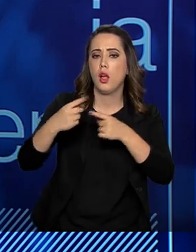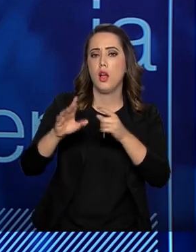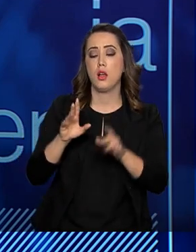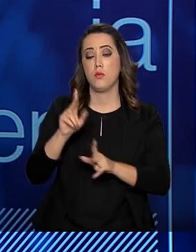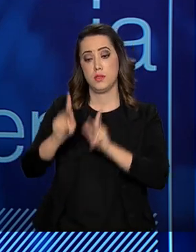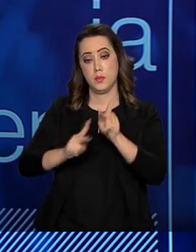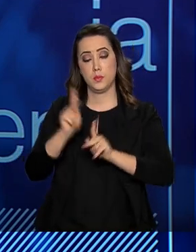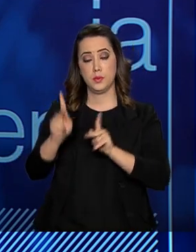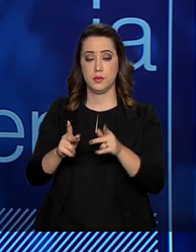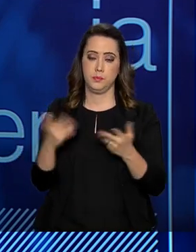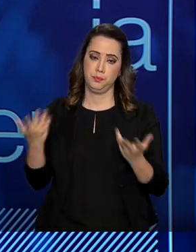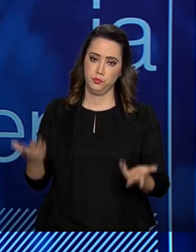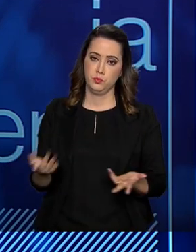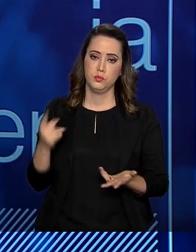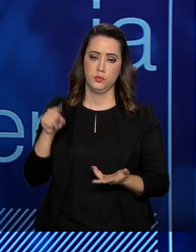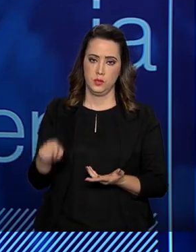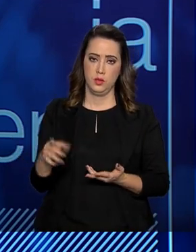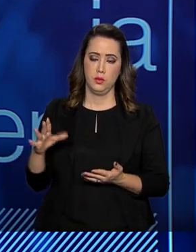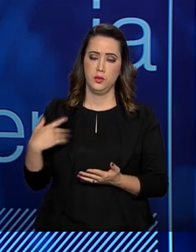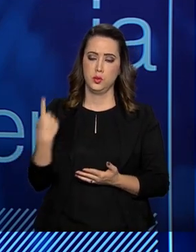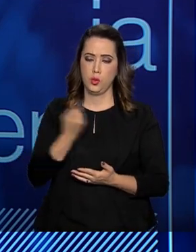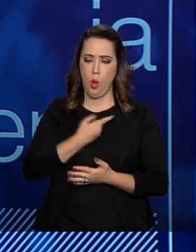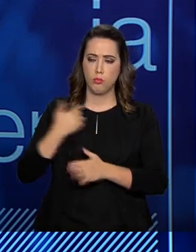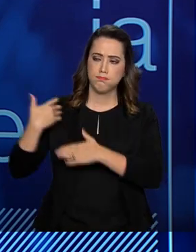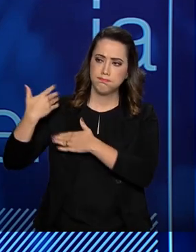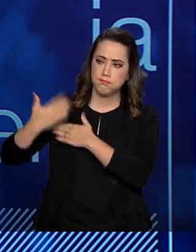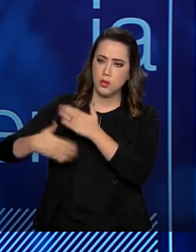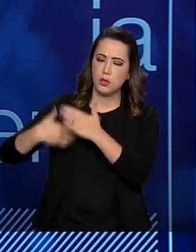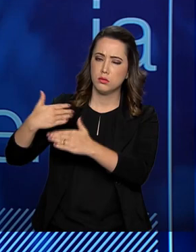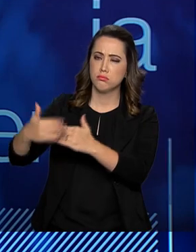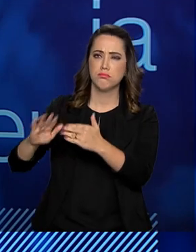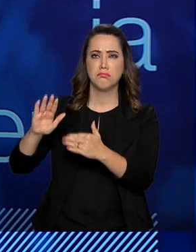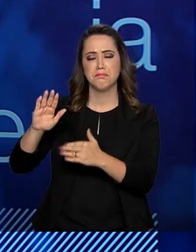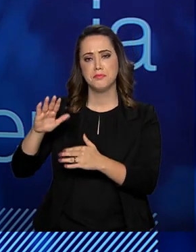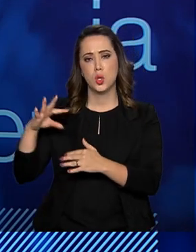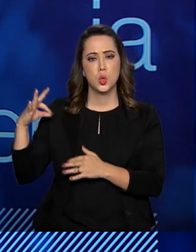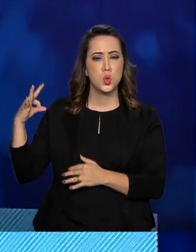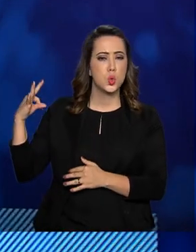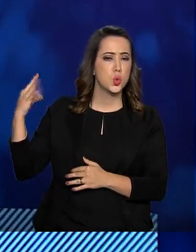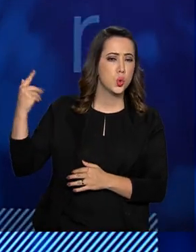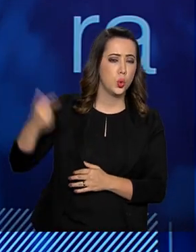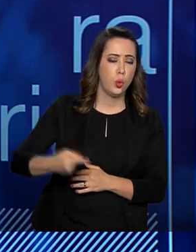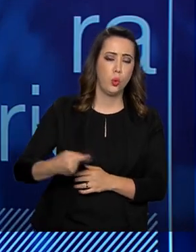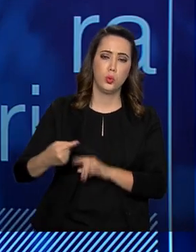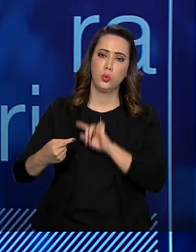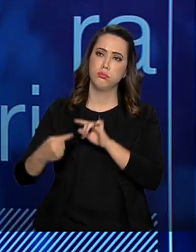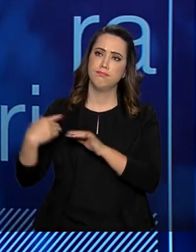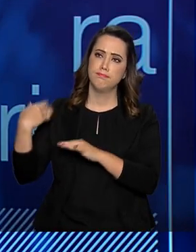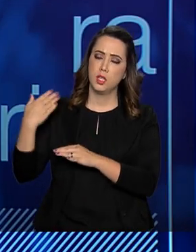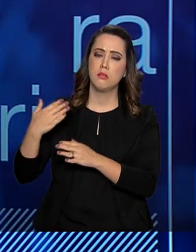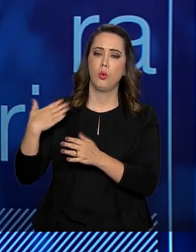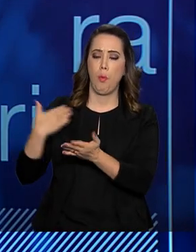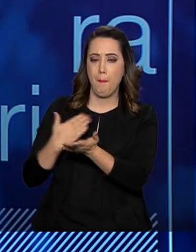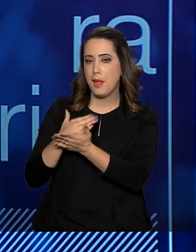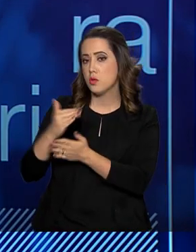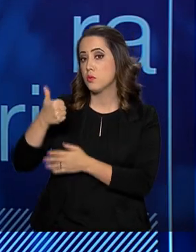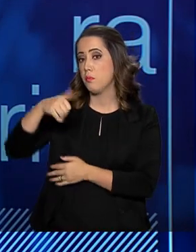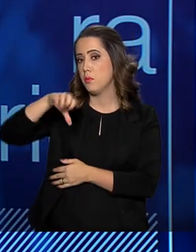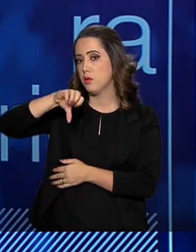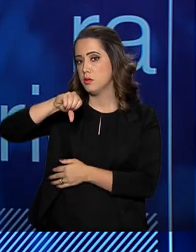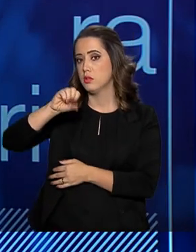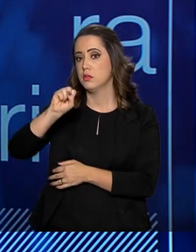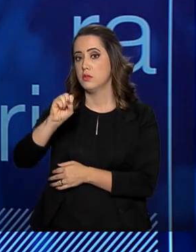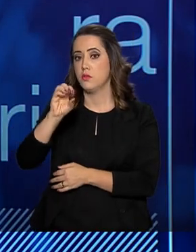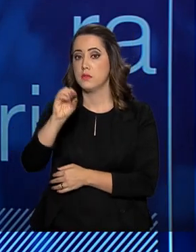populações. pessoas, incorporamos ao longo de todo o período, desde a década de 80, várias